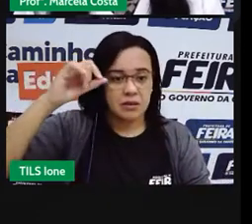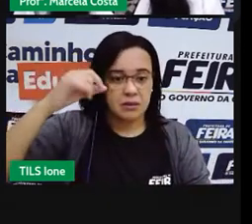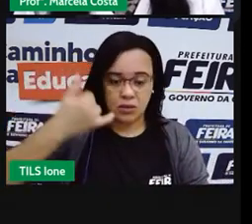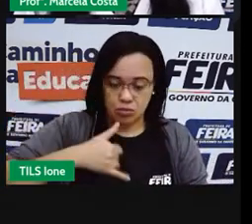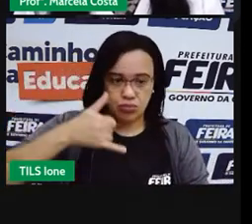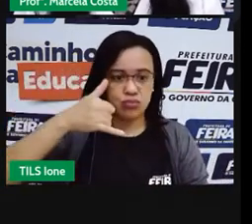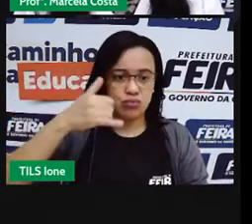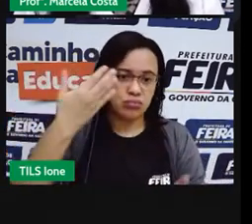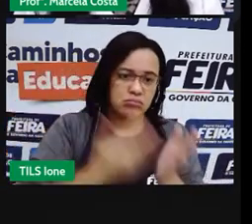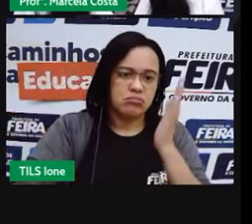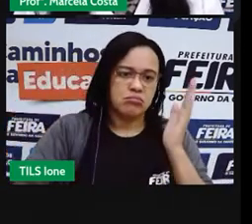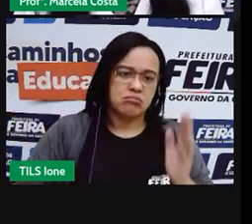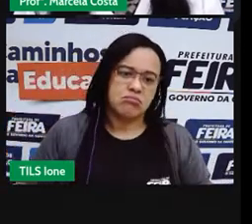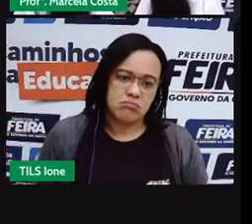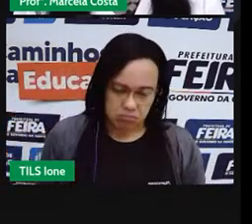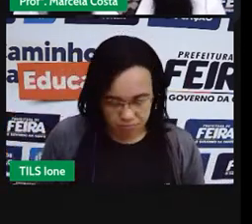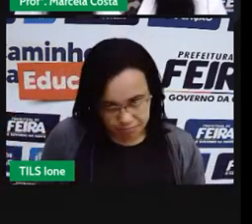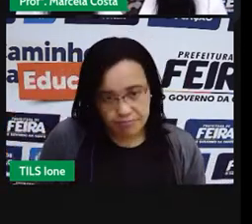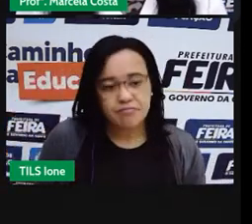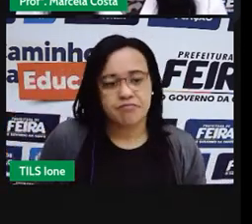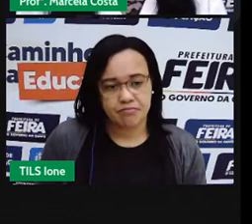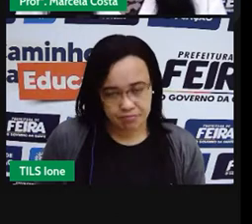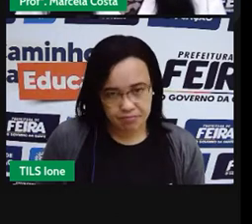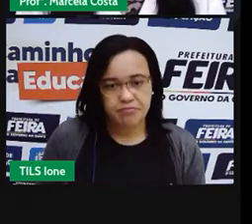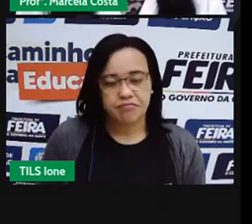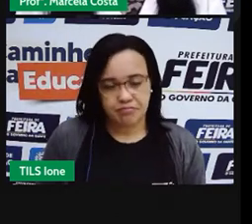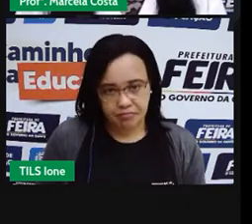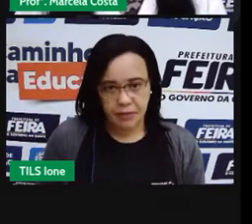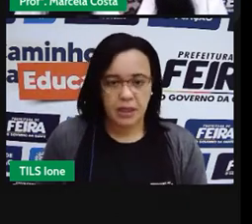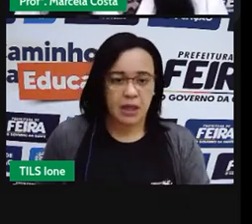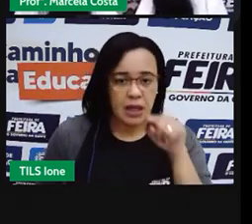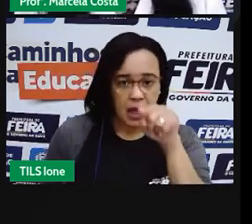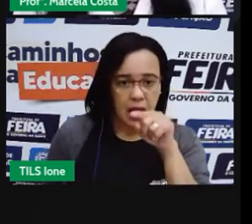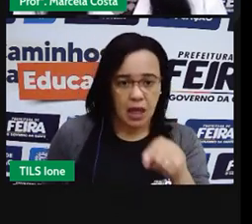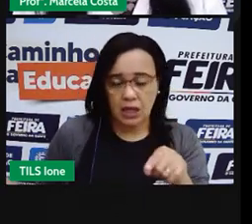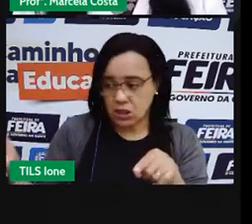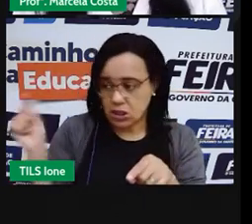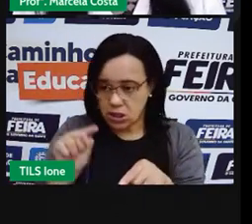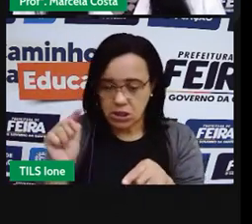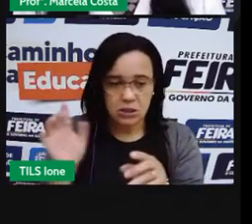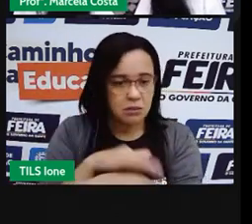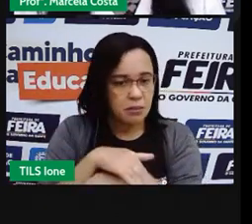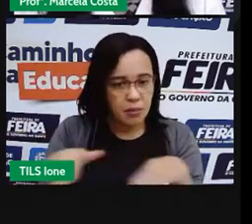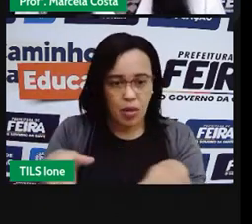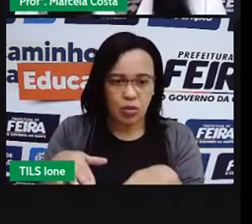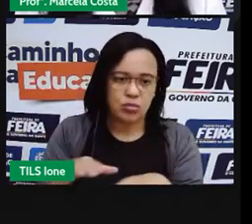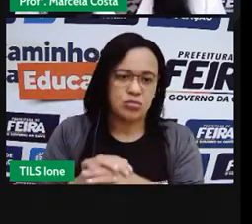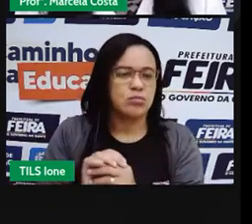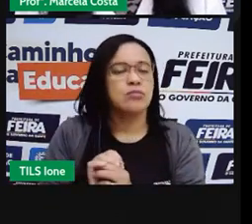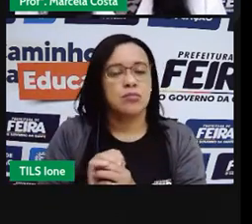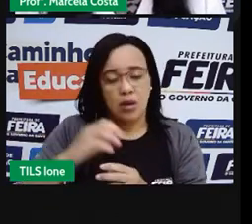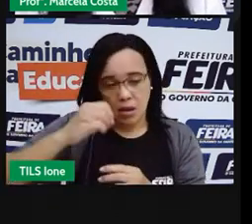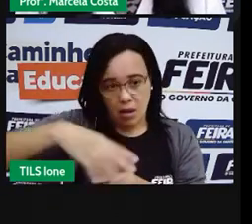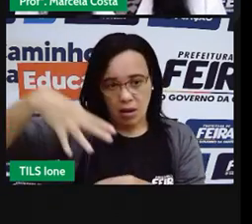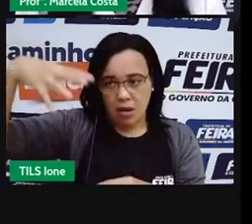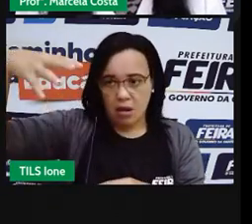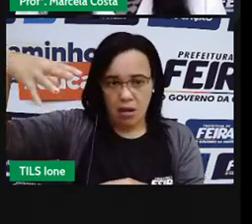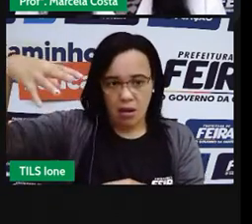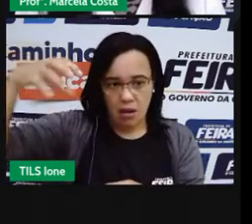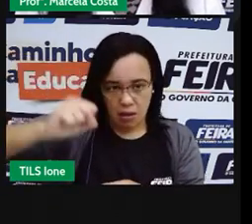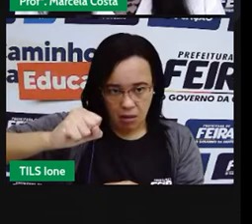outras pessoas. Assim, você consegue diminuir o consumo de energia elétrica.